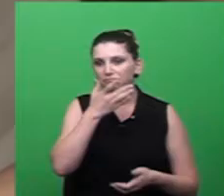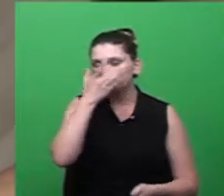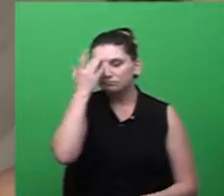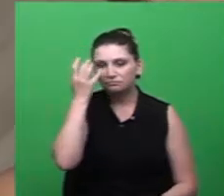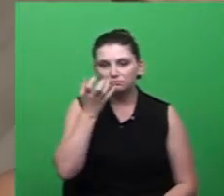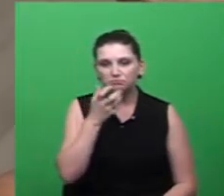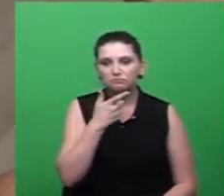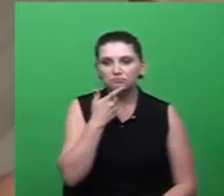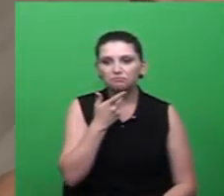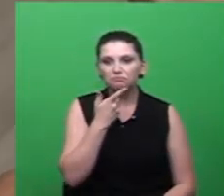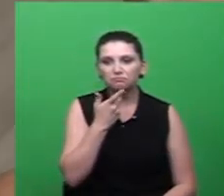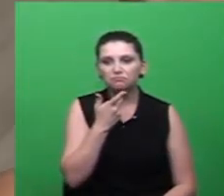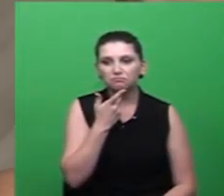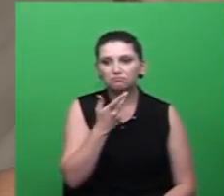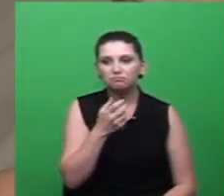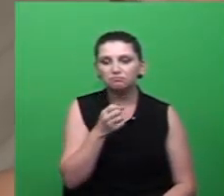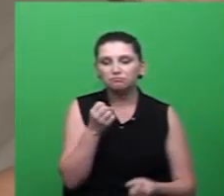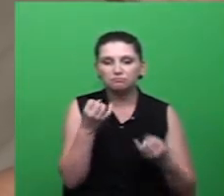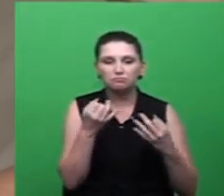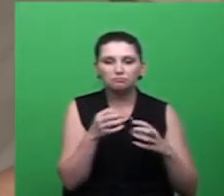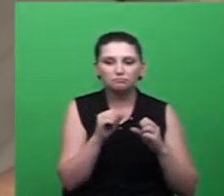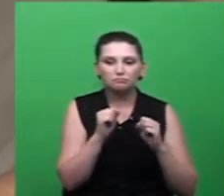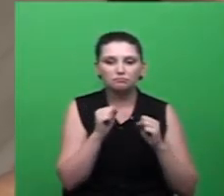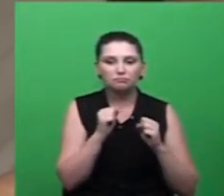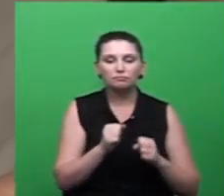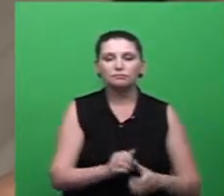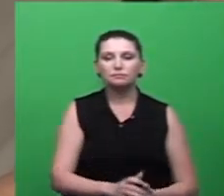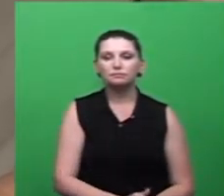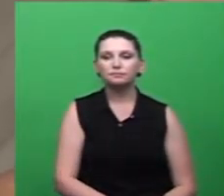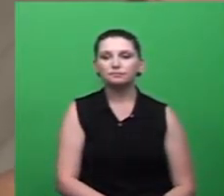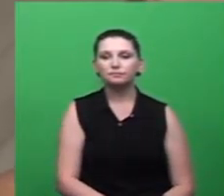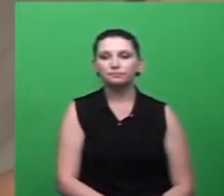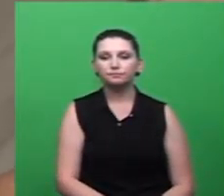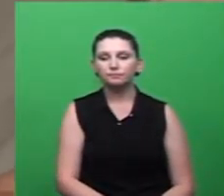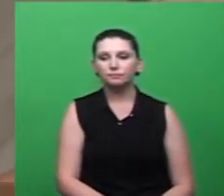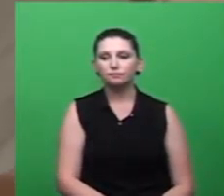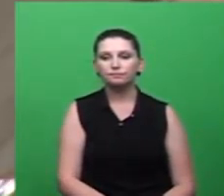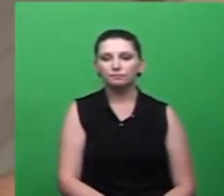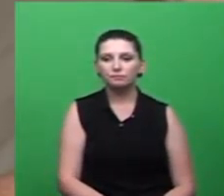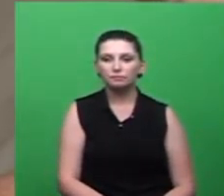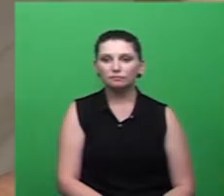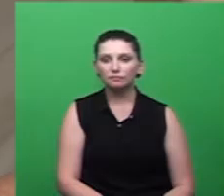Rosemar, que queiram fazer alguma colocação, e me coloco à disposição de vocês.